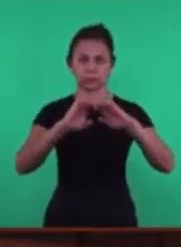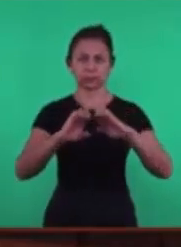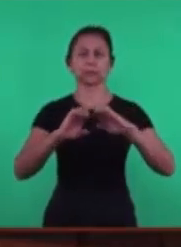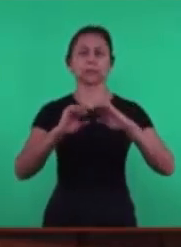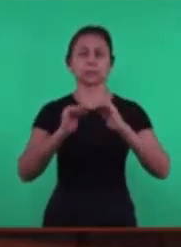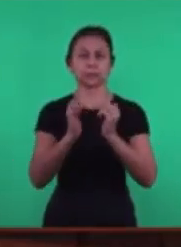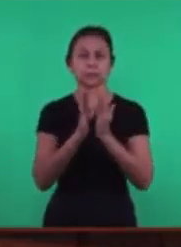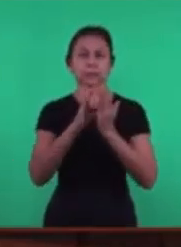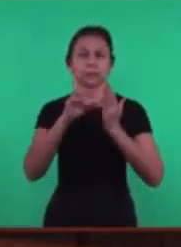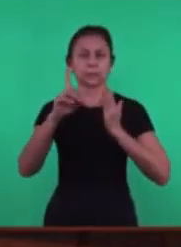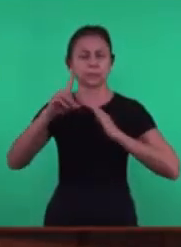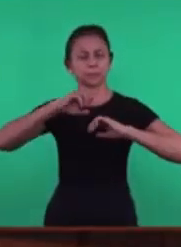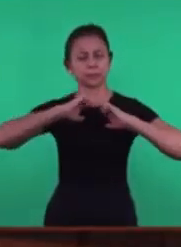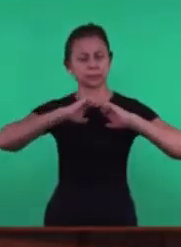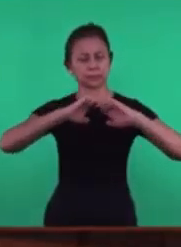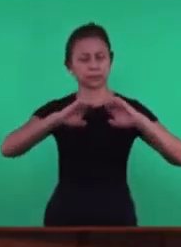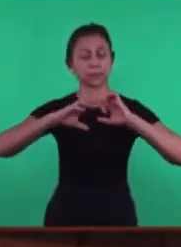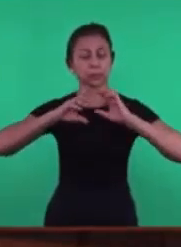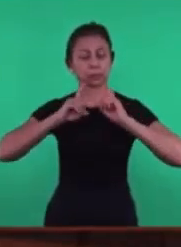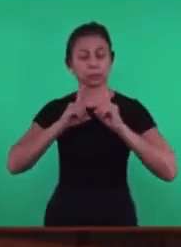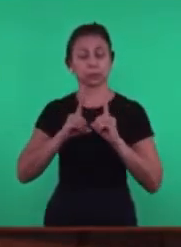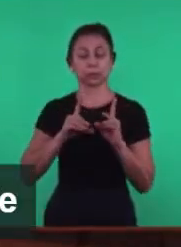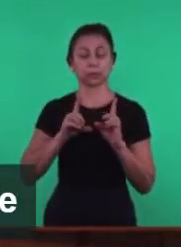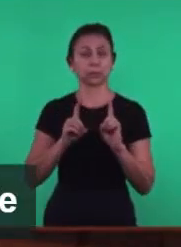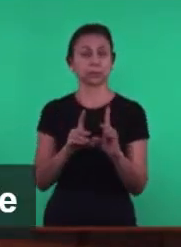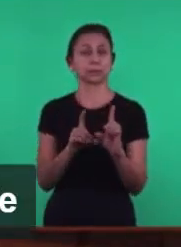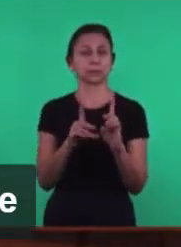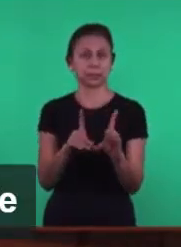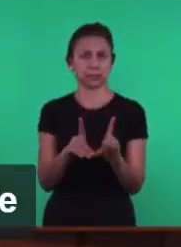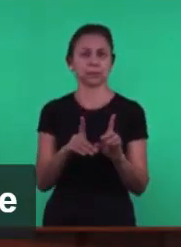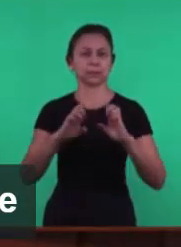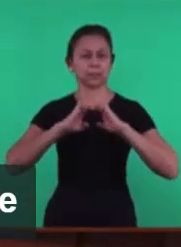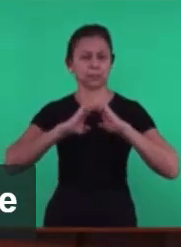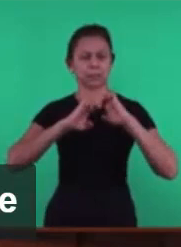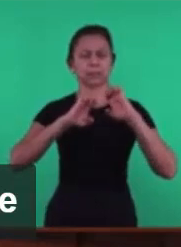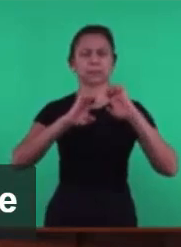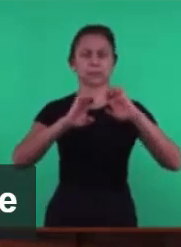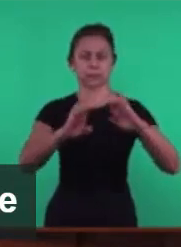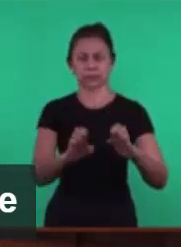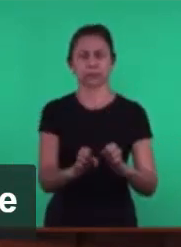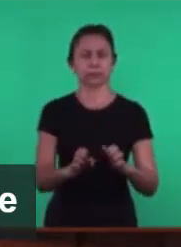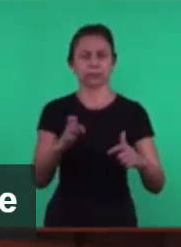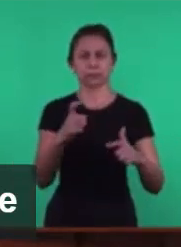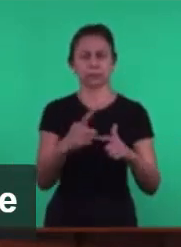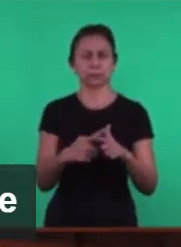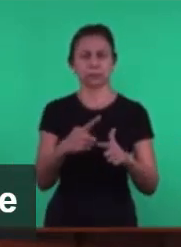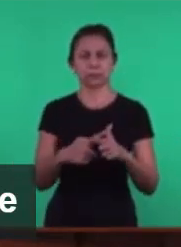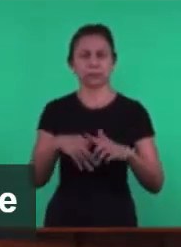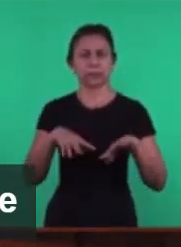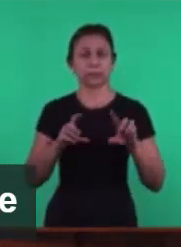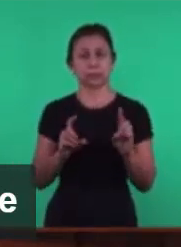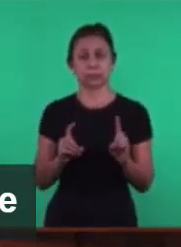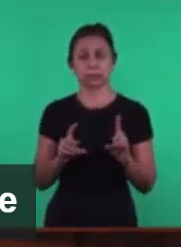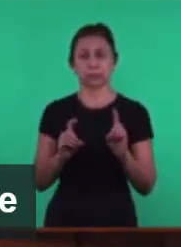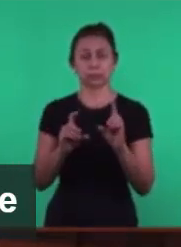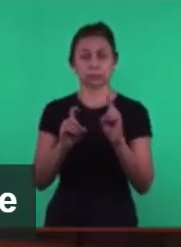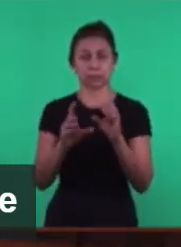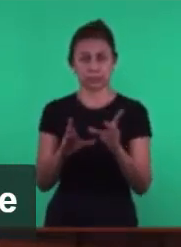Semear A doutrina Porque era a doutrina Que teria Que dar